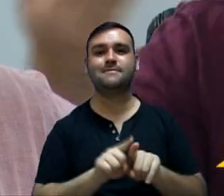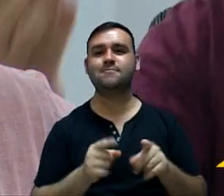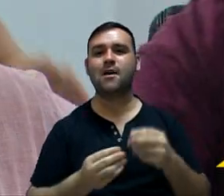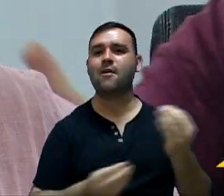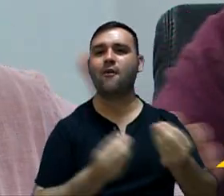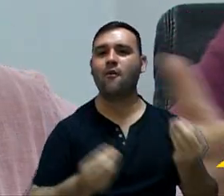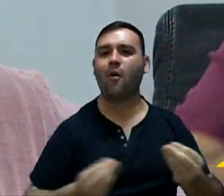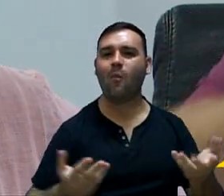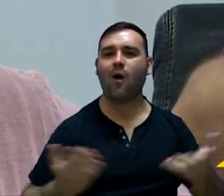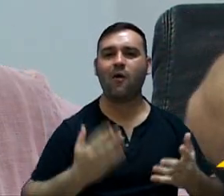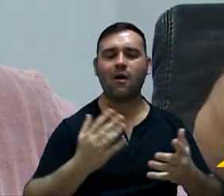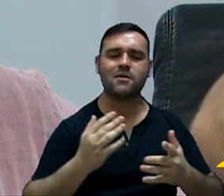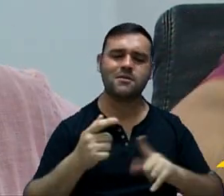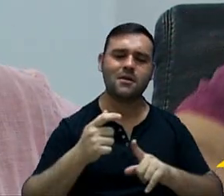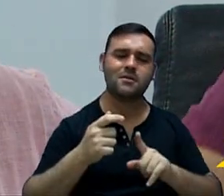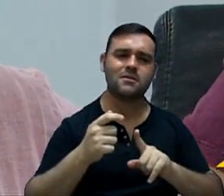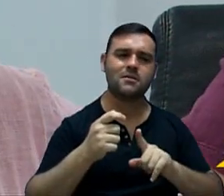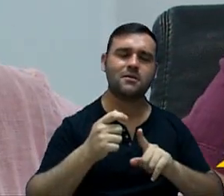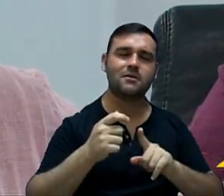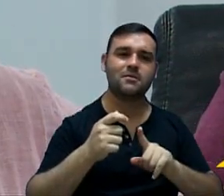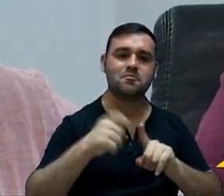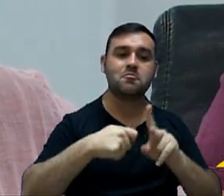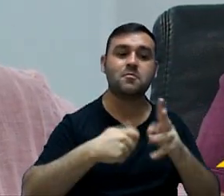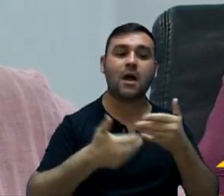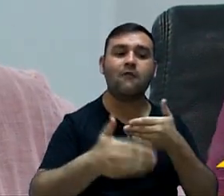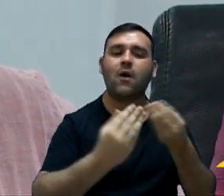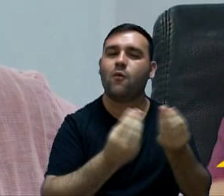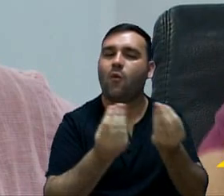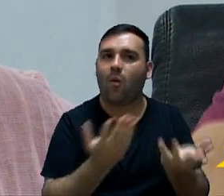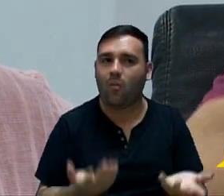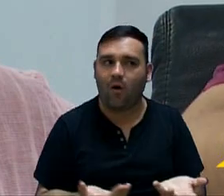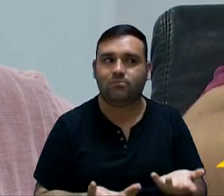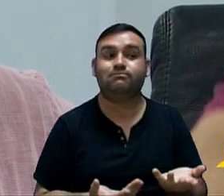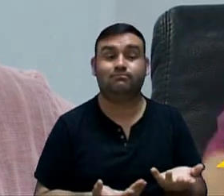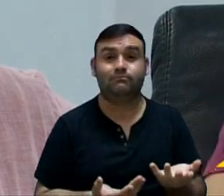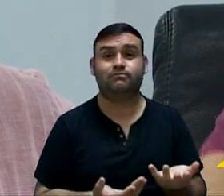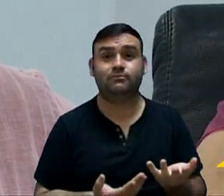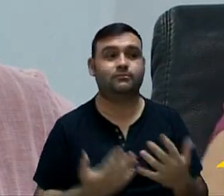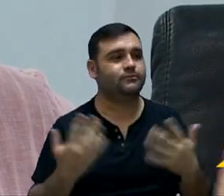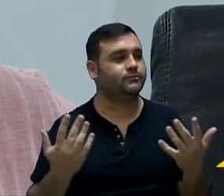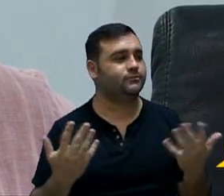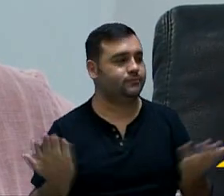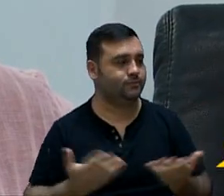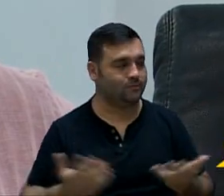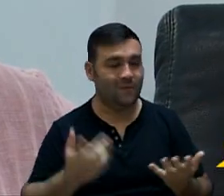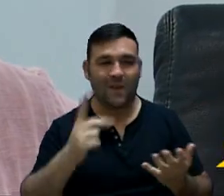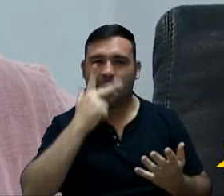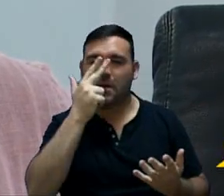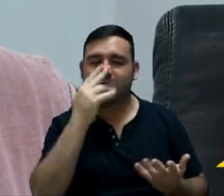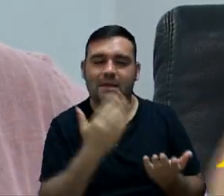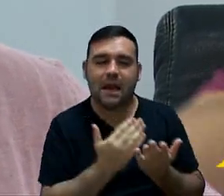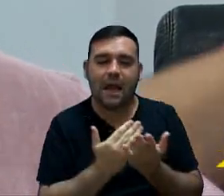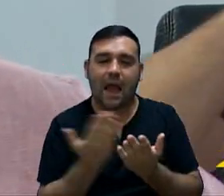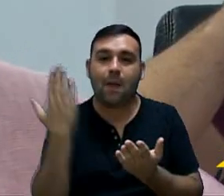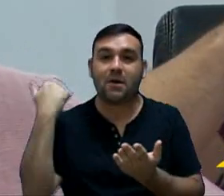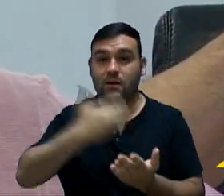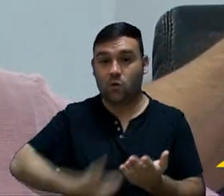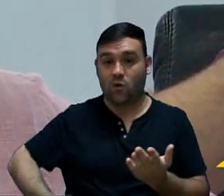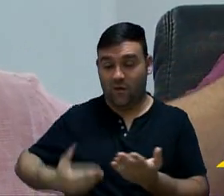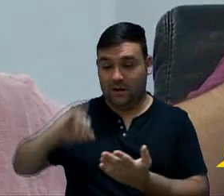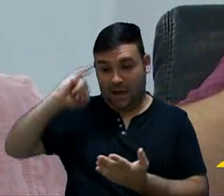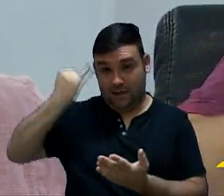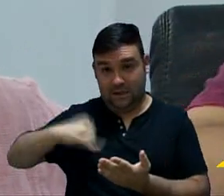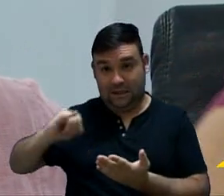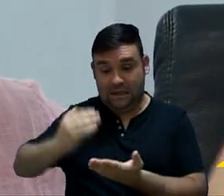Como é que a vai trabalhar esses próximos meses? Então, isso aqui é o resto do governo